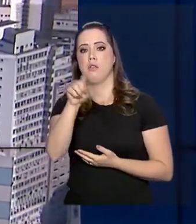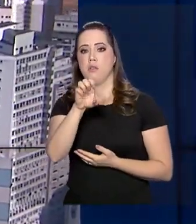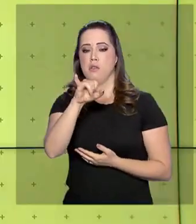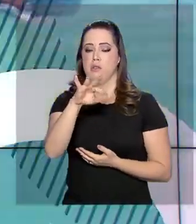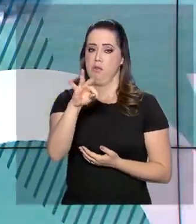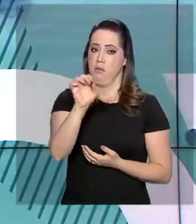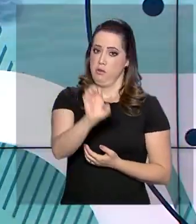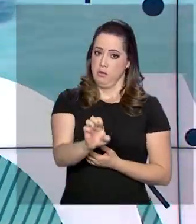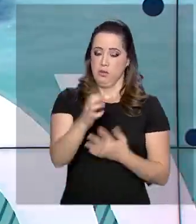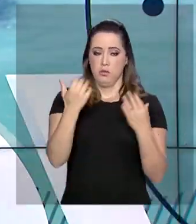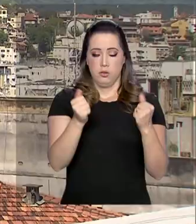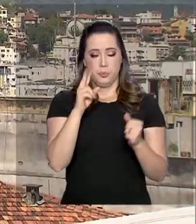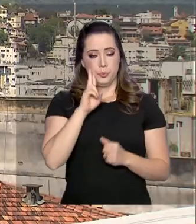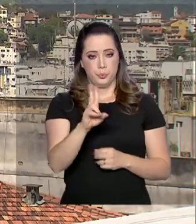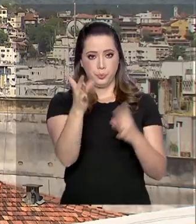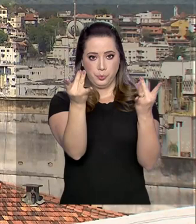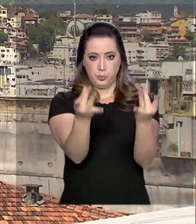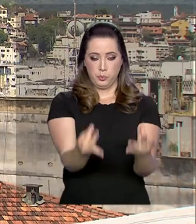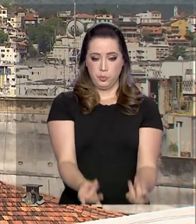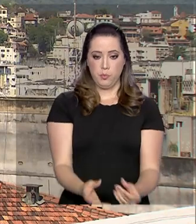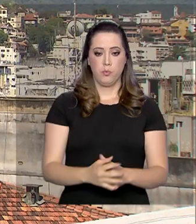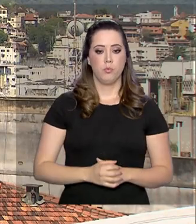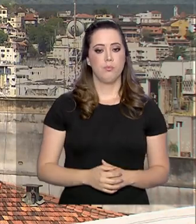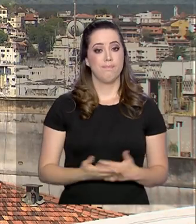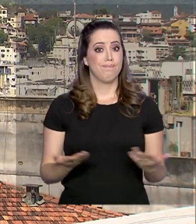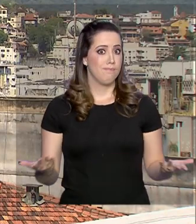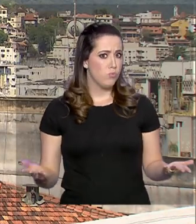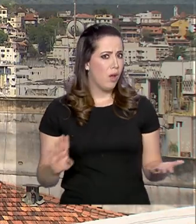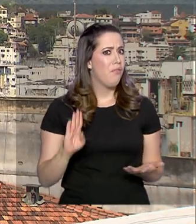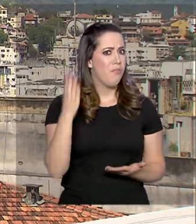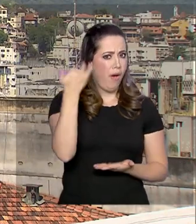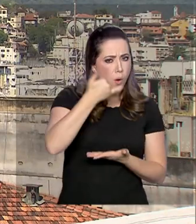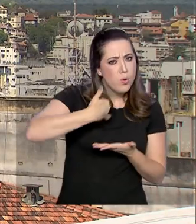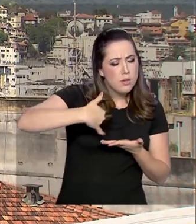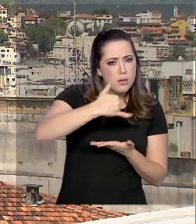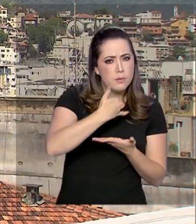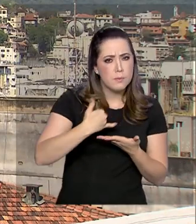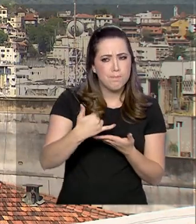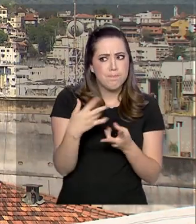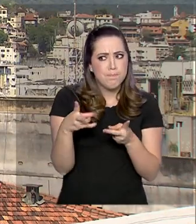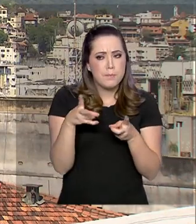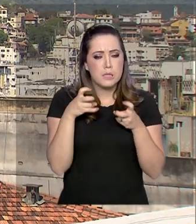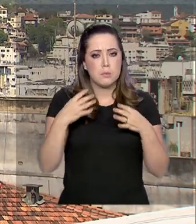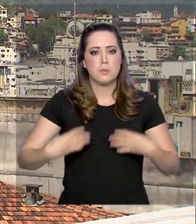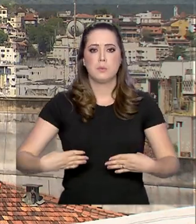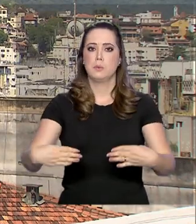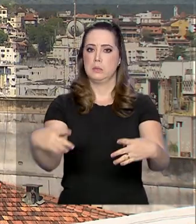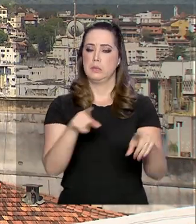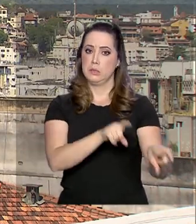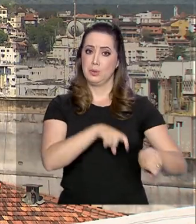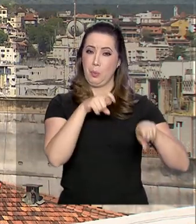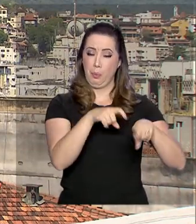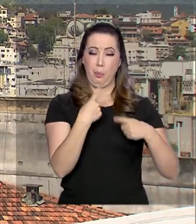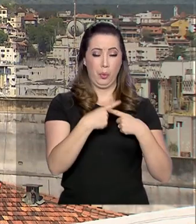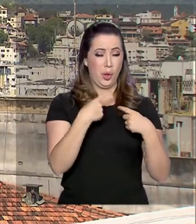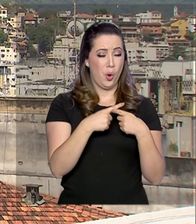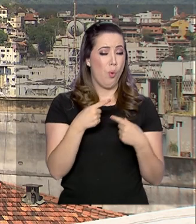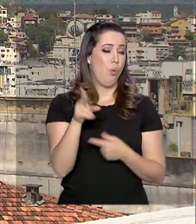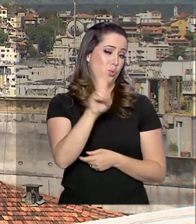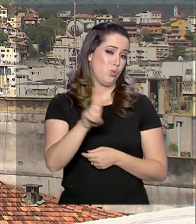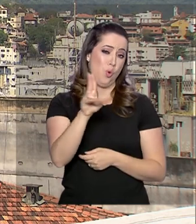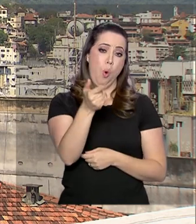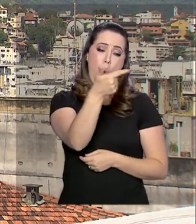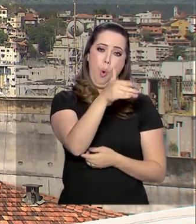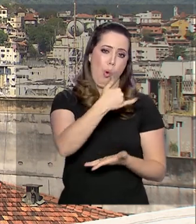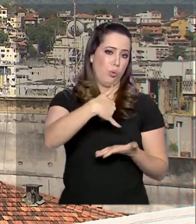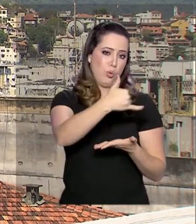os detalhes. A maior parte das fraudes verificadas pelo Ministério da Agricultura foi feita com mistura de óleo de soja e